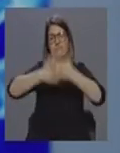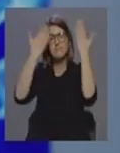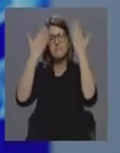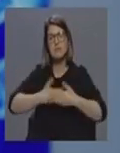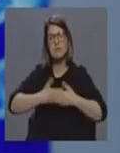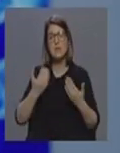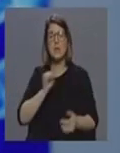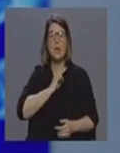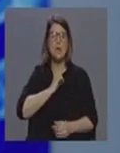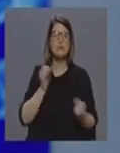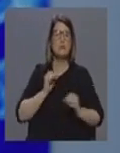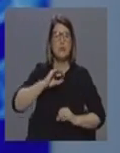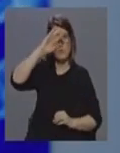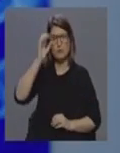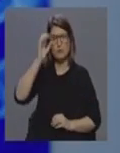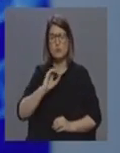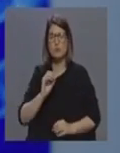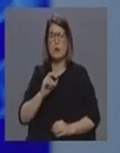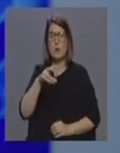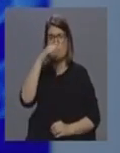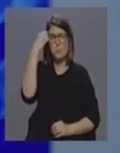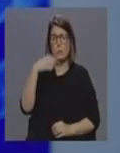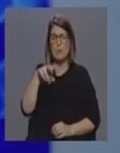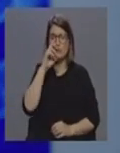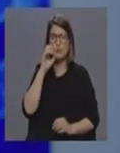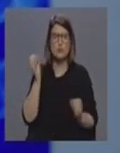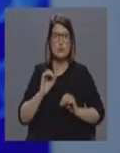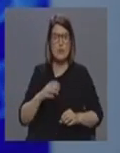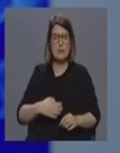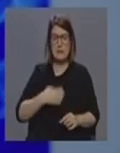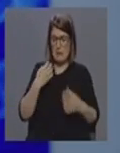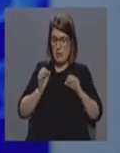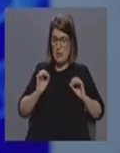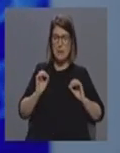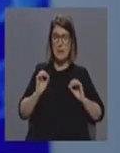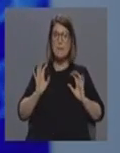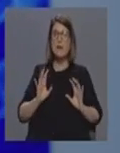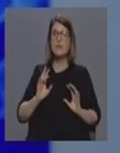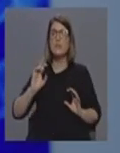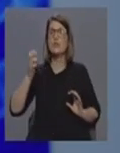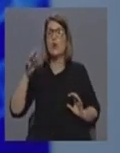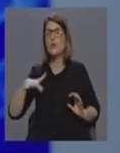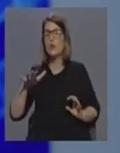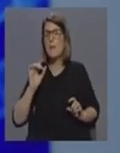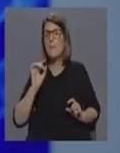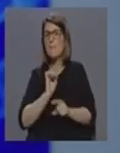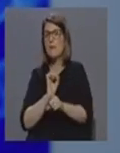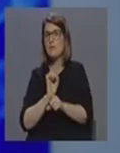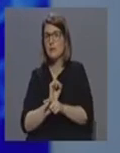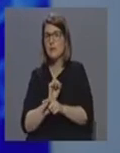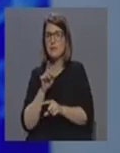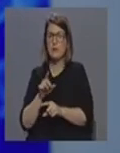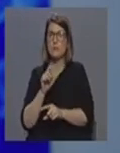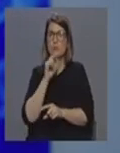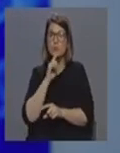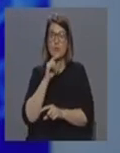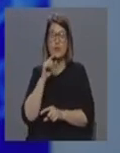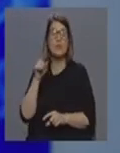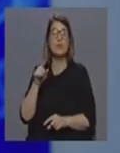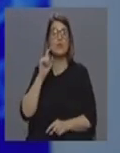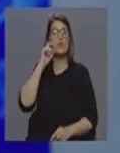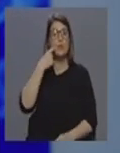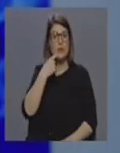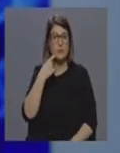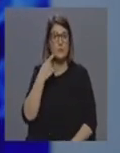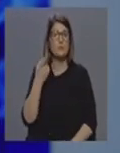apresentava tosse, nem febre, nem dificuldade respiratória, não tinha sintomas clínicos, mas tinha os critérios epidemiológicos. Portanto, estaria ali na iminência, eventualmente, ser um caso suspeito.